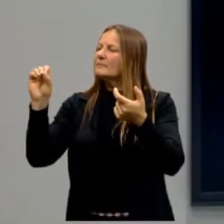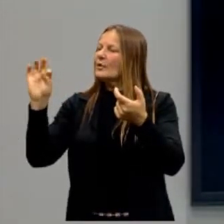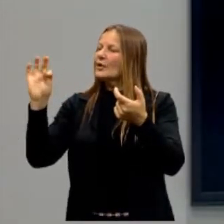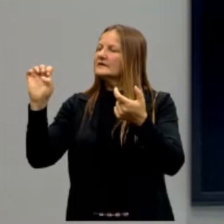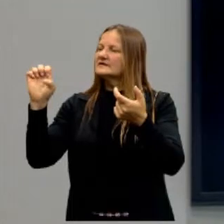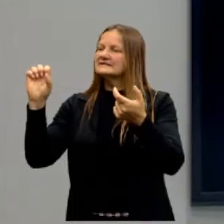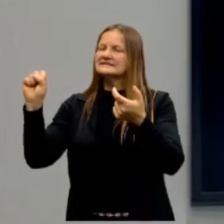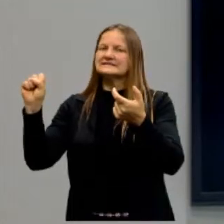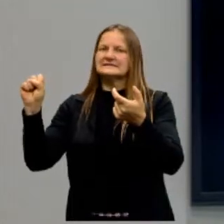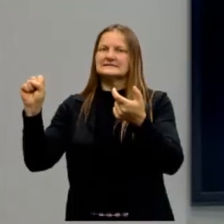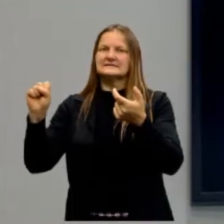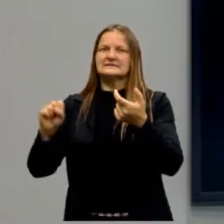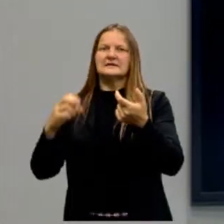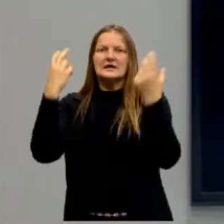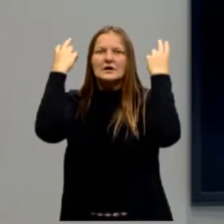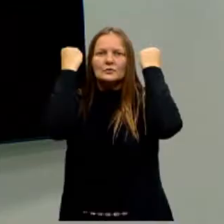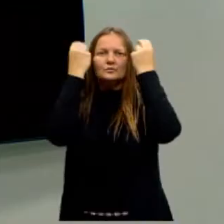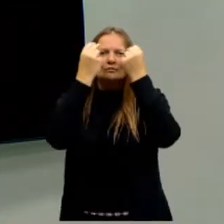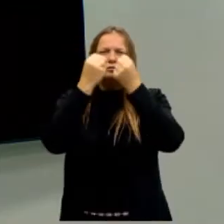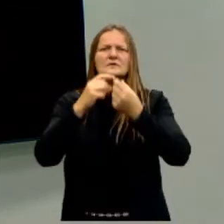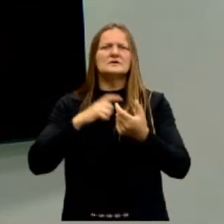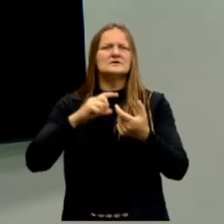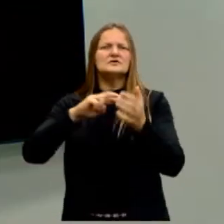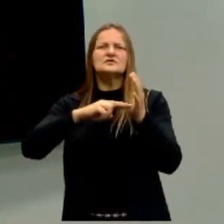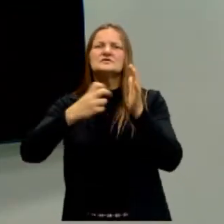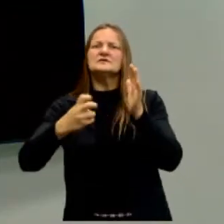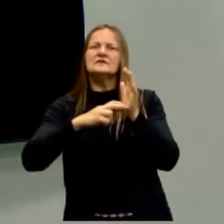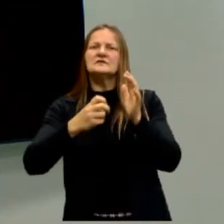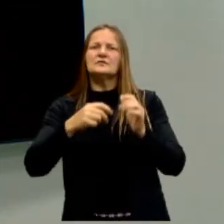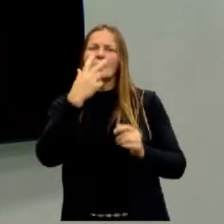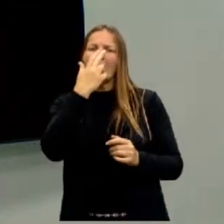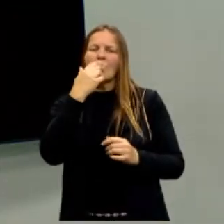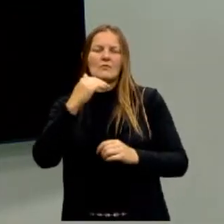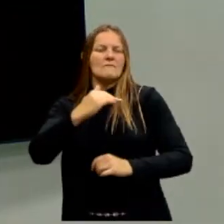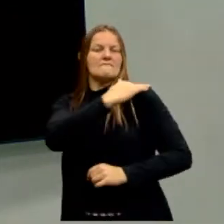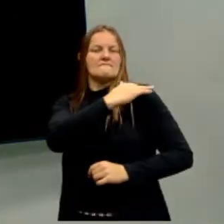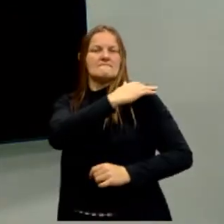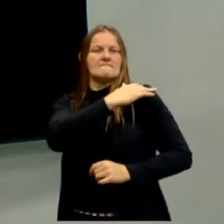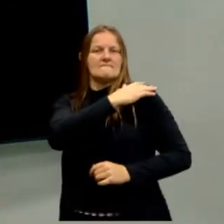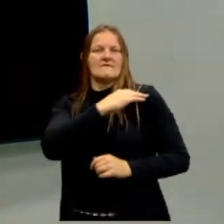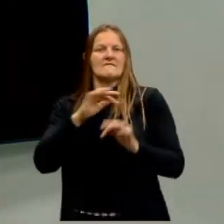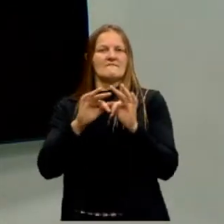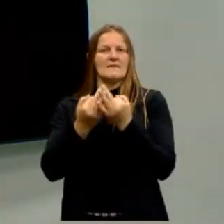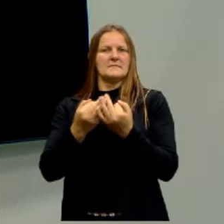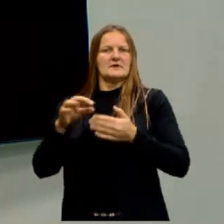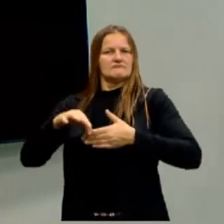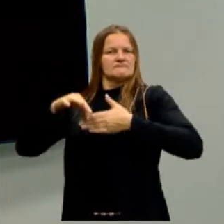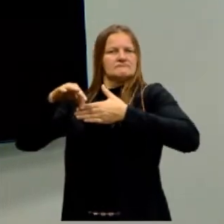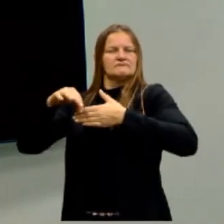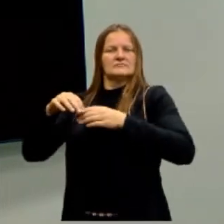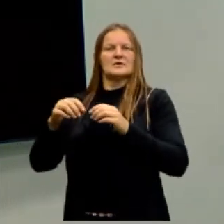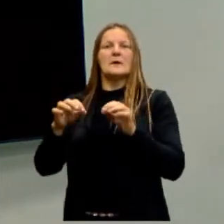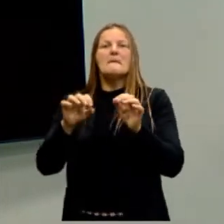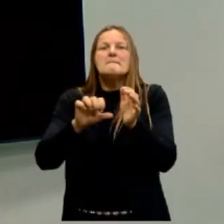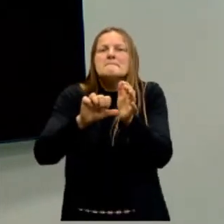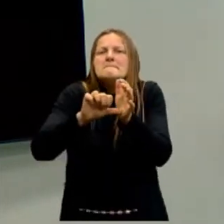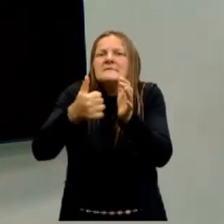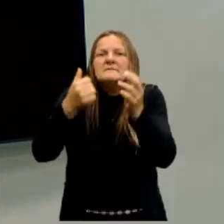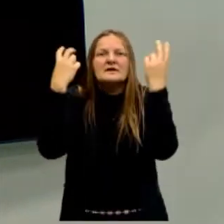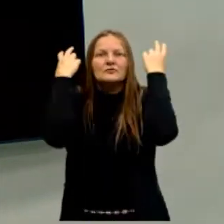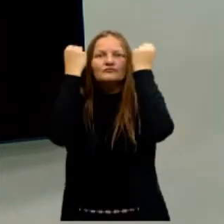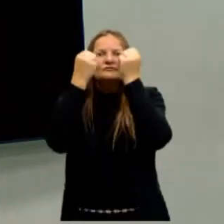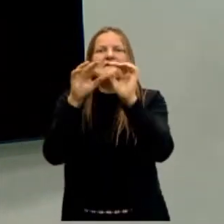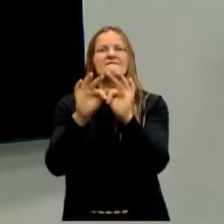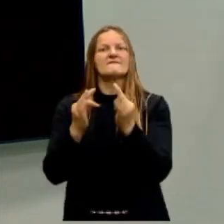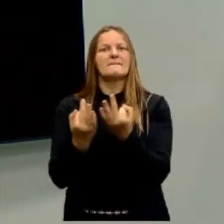ou déspota, que nós conhecemos. Que seria o chefe de família. A primeira organização social dos gregos era o